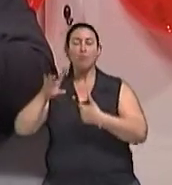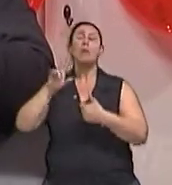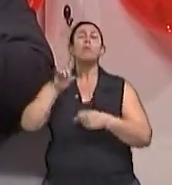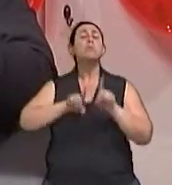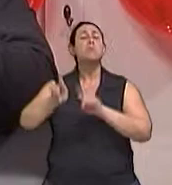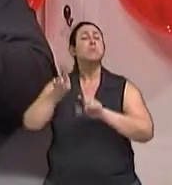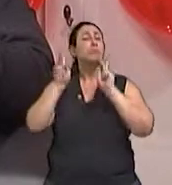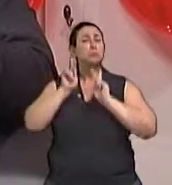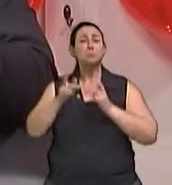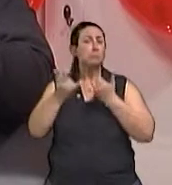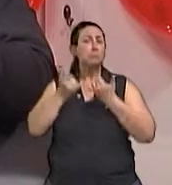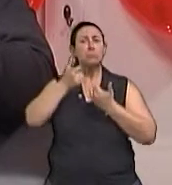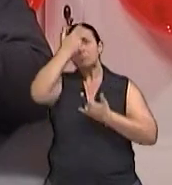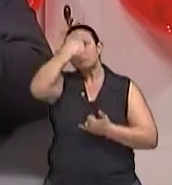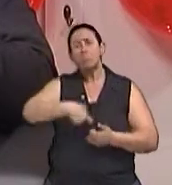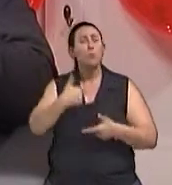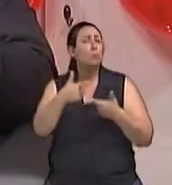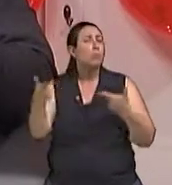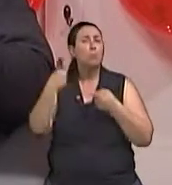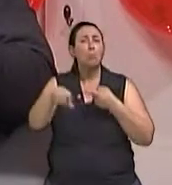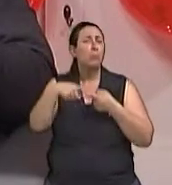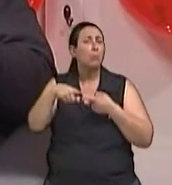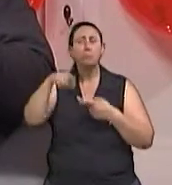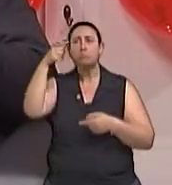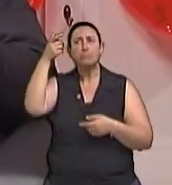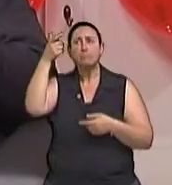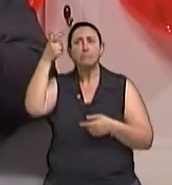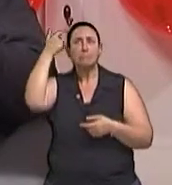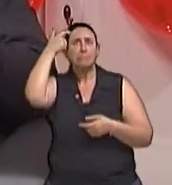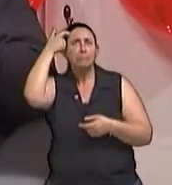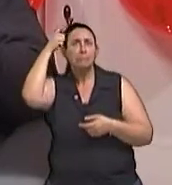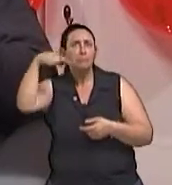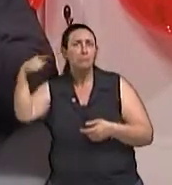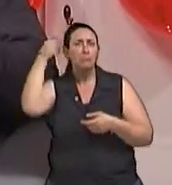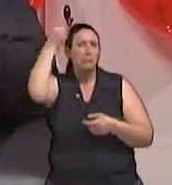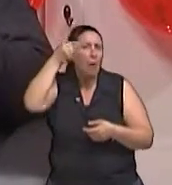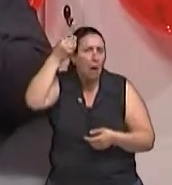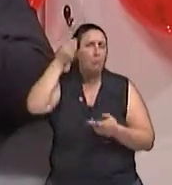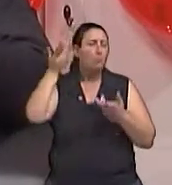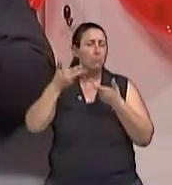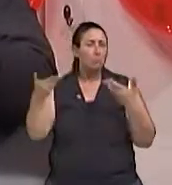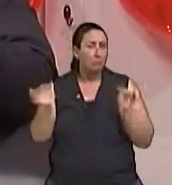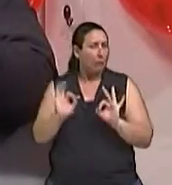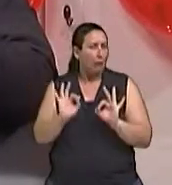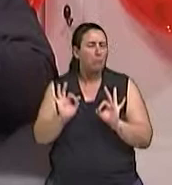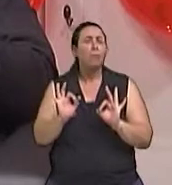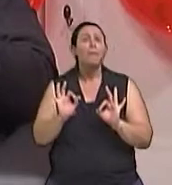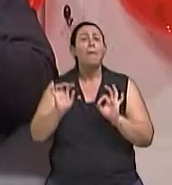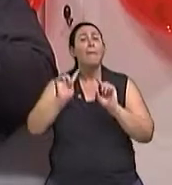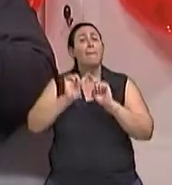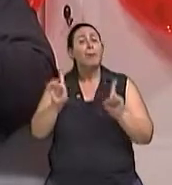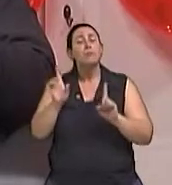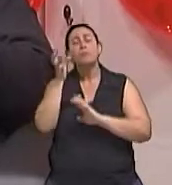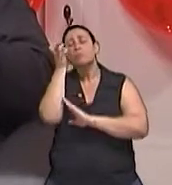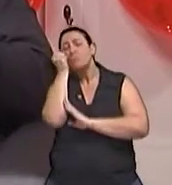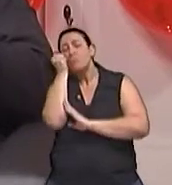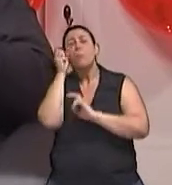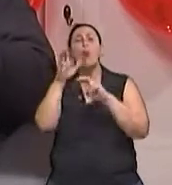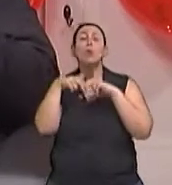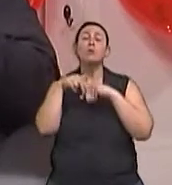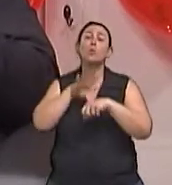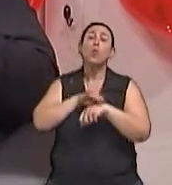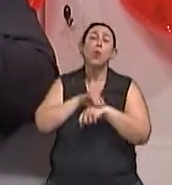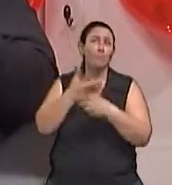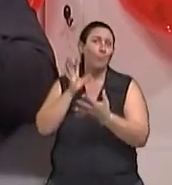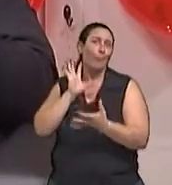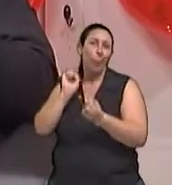outra doença psiquiátrica ou cerebral associada. Ou ela pode ter uma insônia associada a alguma dessas doenças.